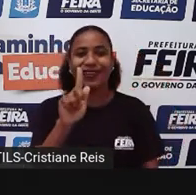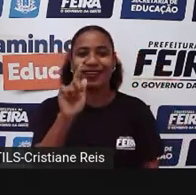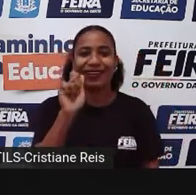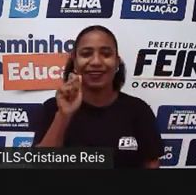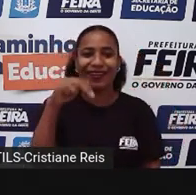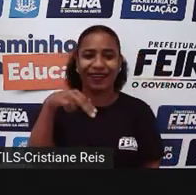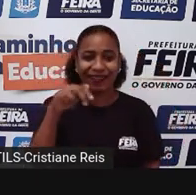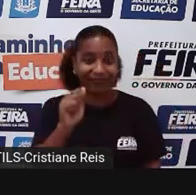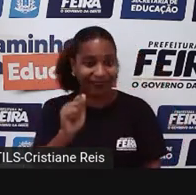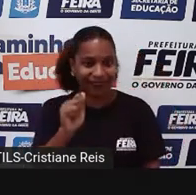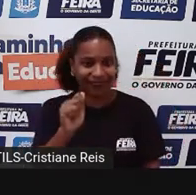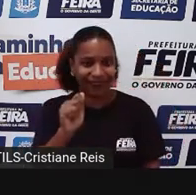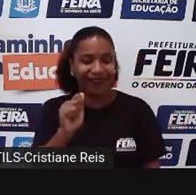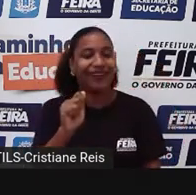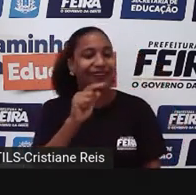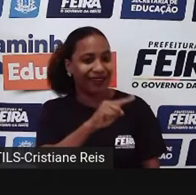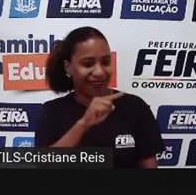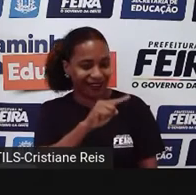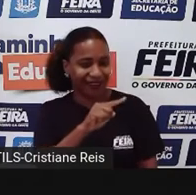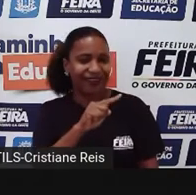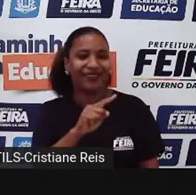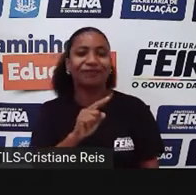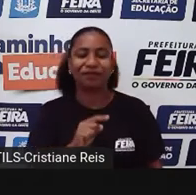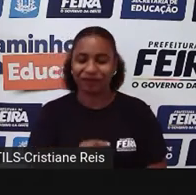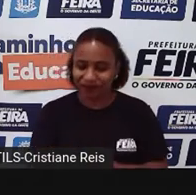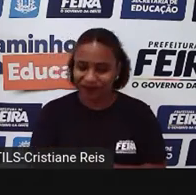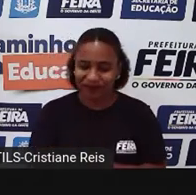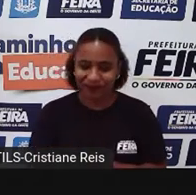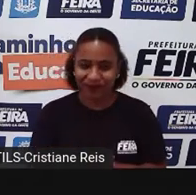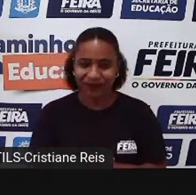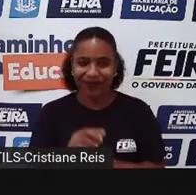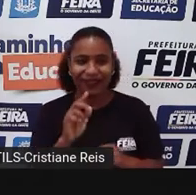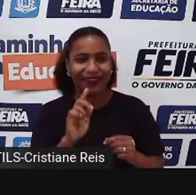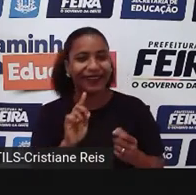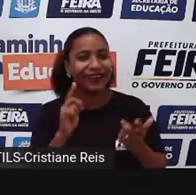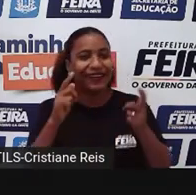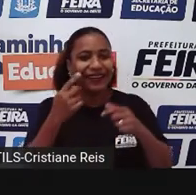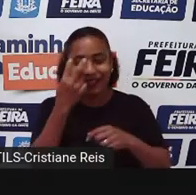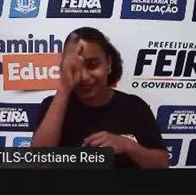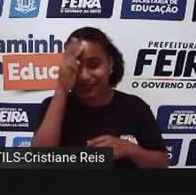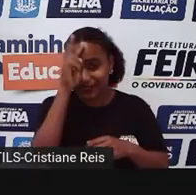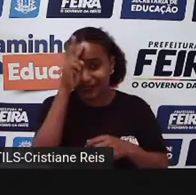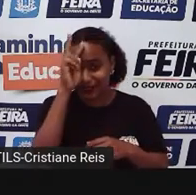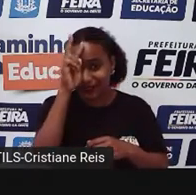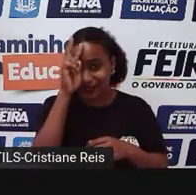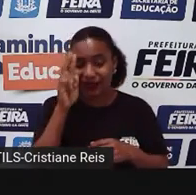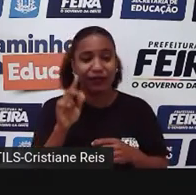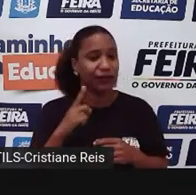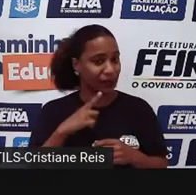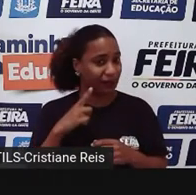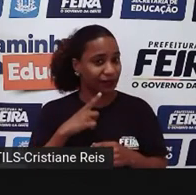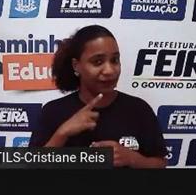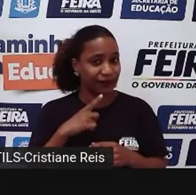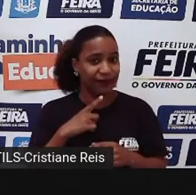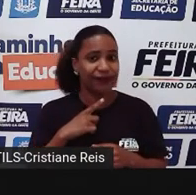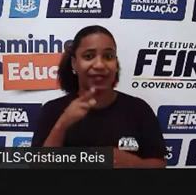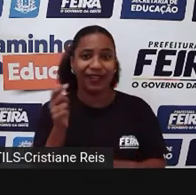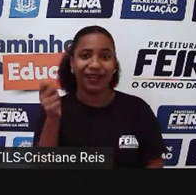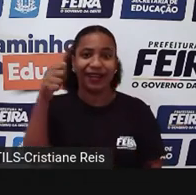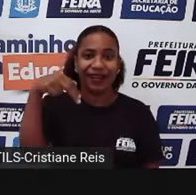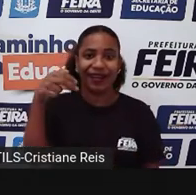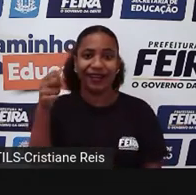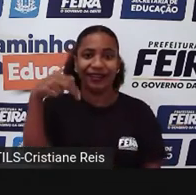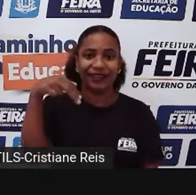Gana, dessa região da África. O nome da história é a Kuakuanance. Anance, que é o